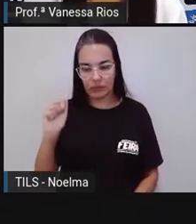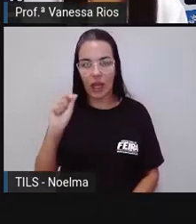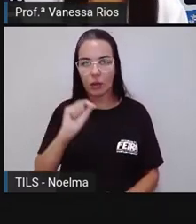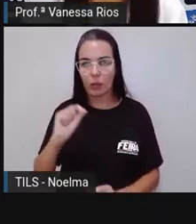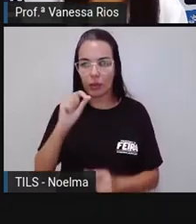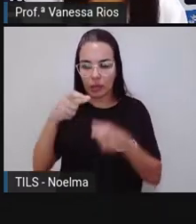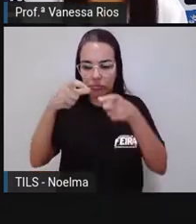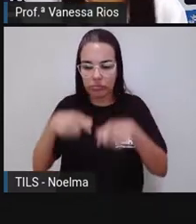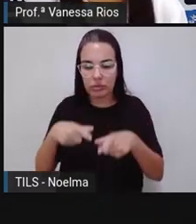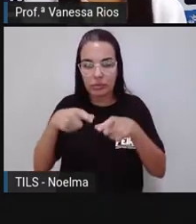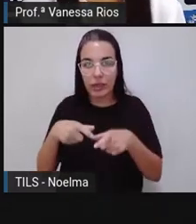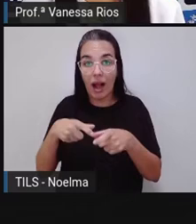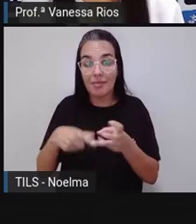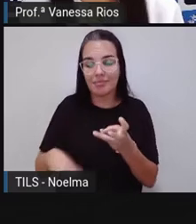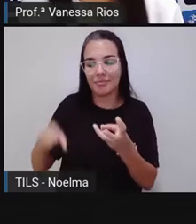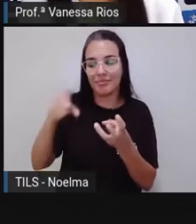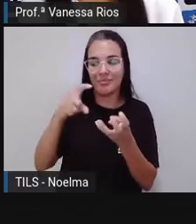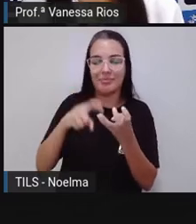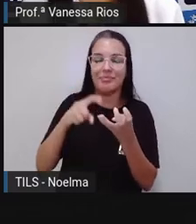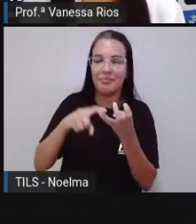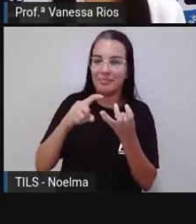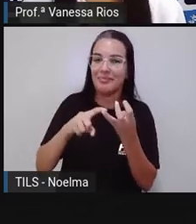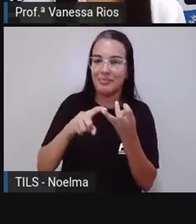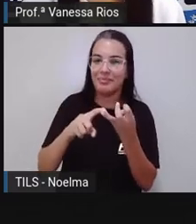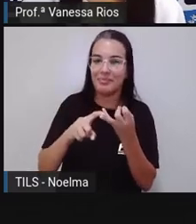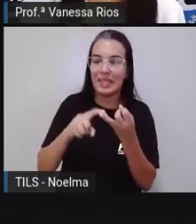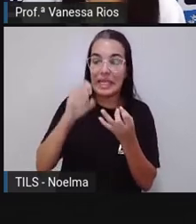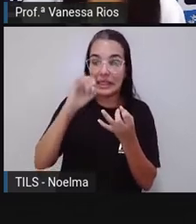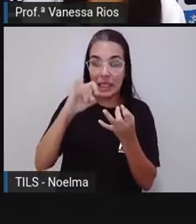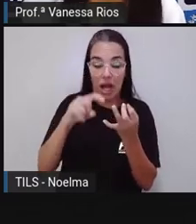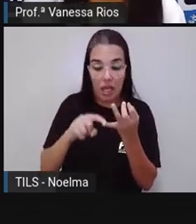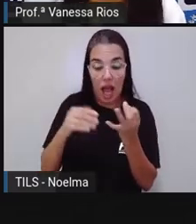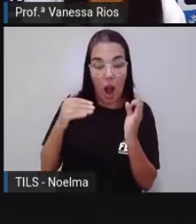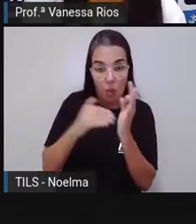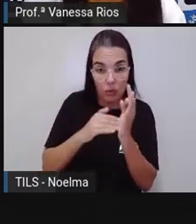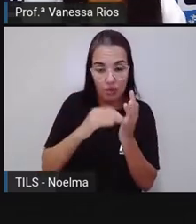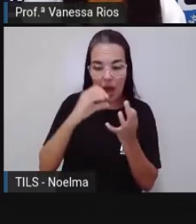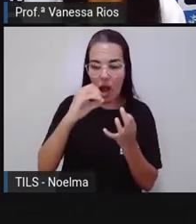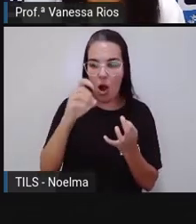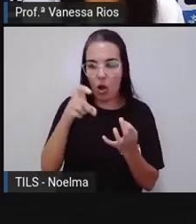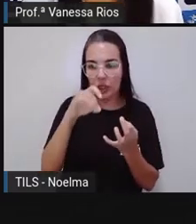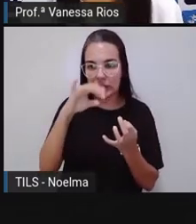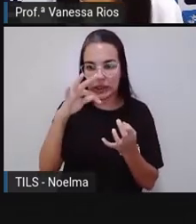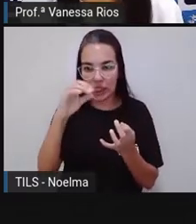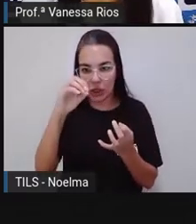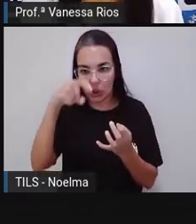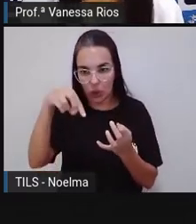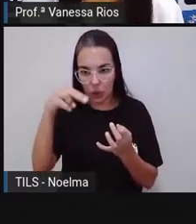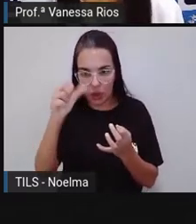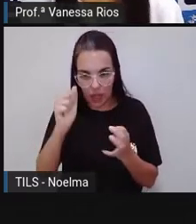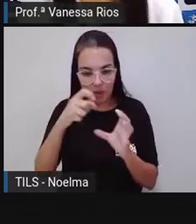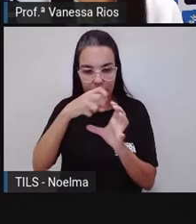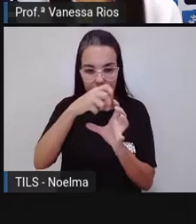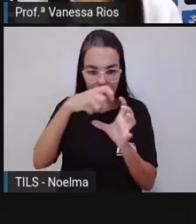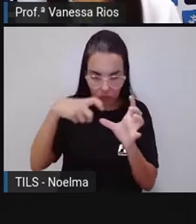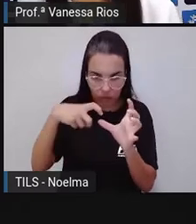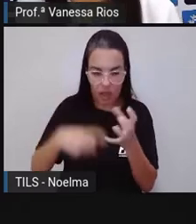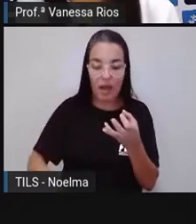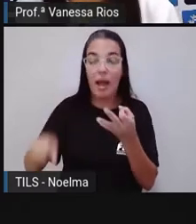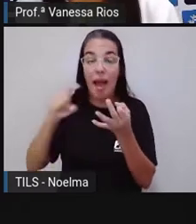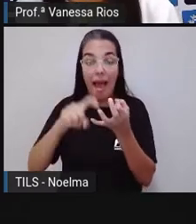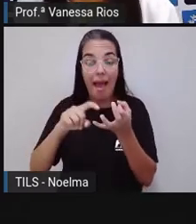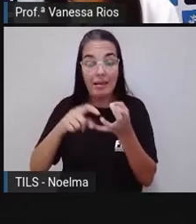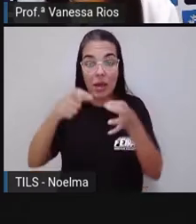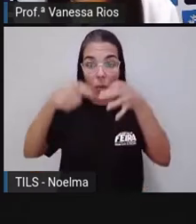sílaba. Então, da mesma forma, se ao pronunciarmos uma palavra observando